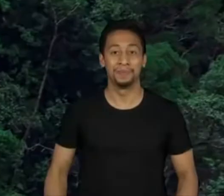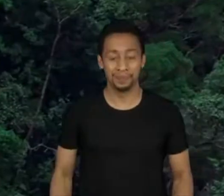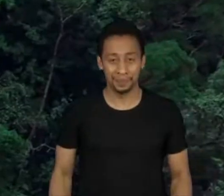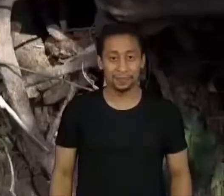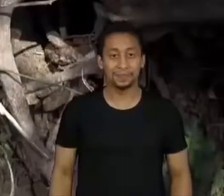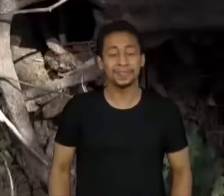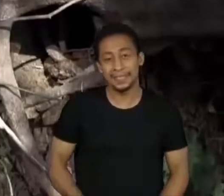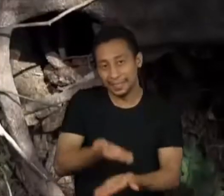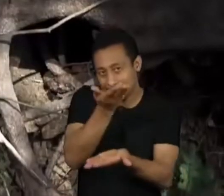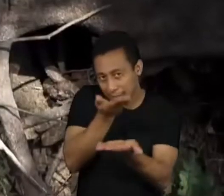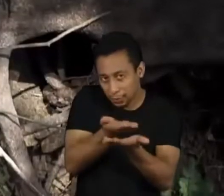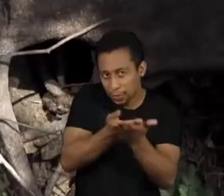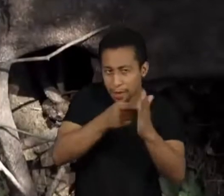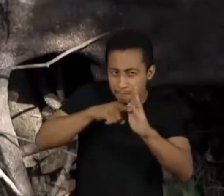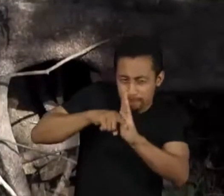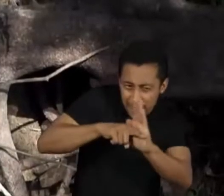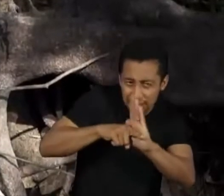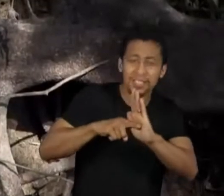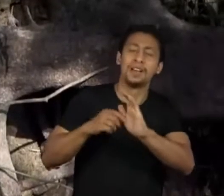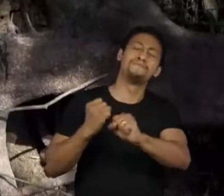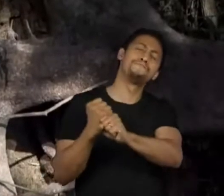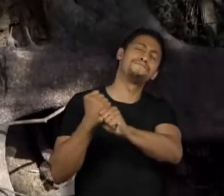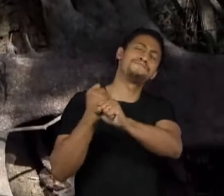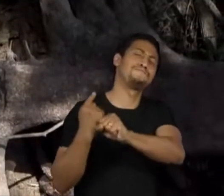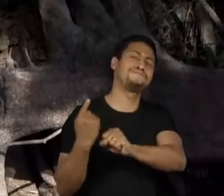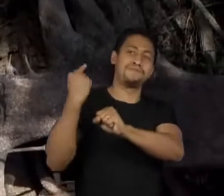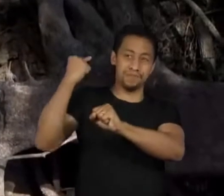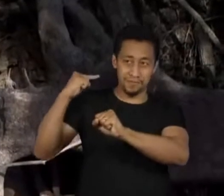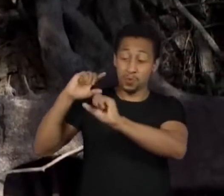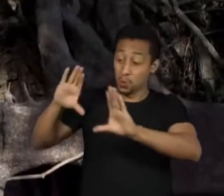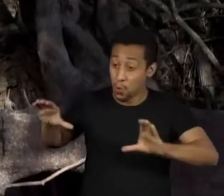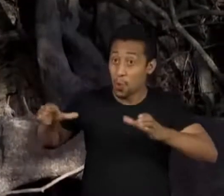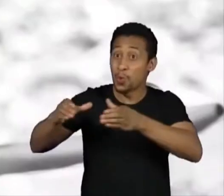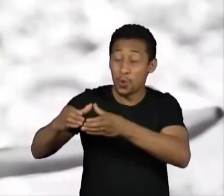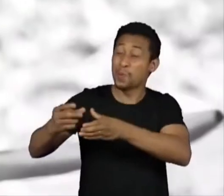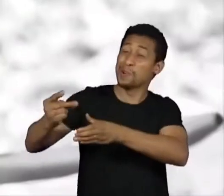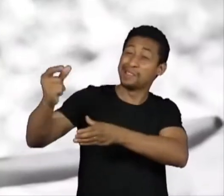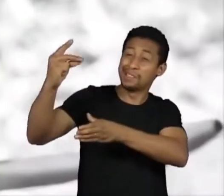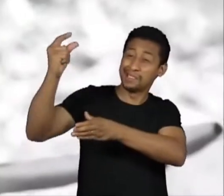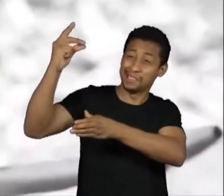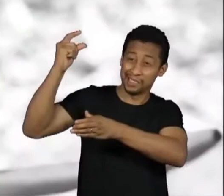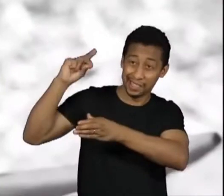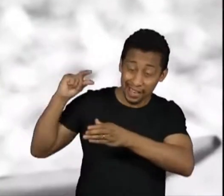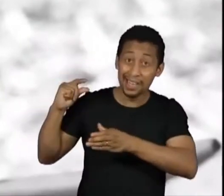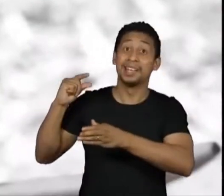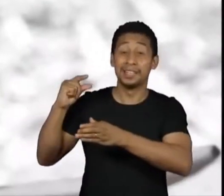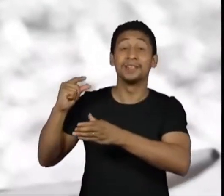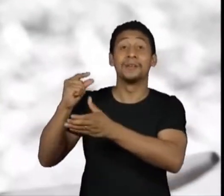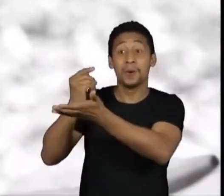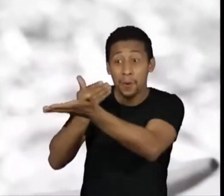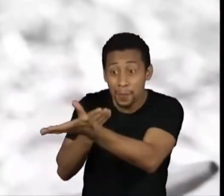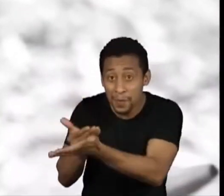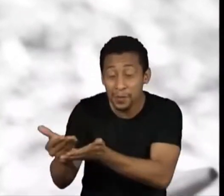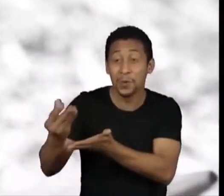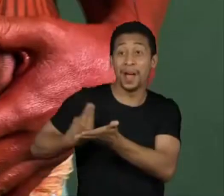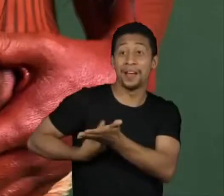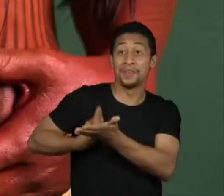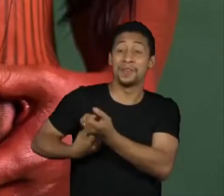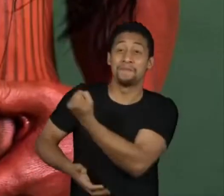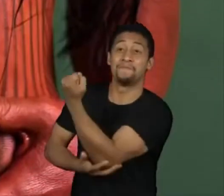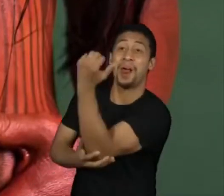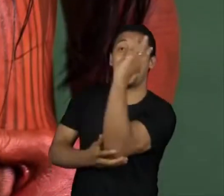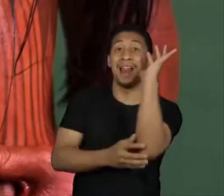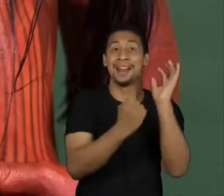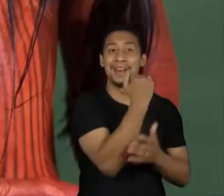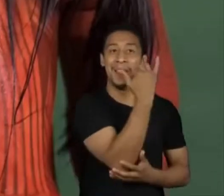Estudar a ancestralidade, legado dos antepassados, os povos originários da nossa terra, e os